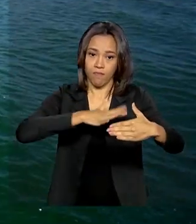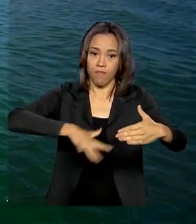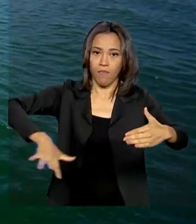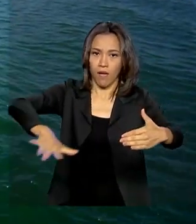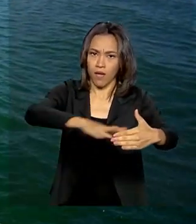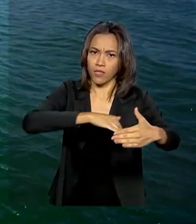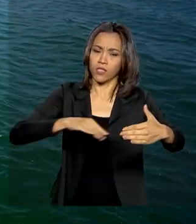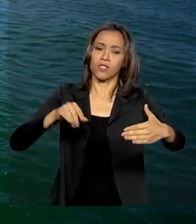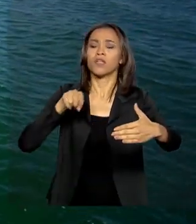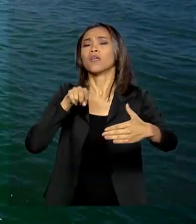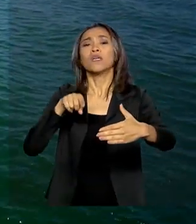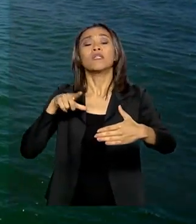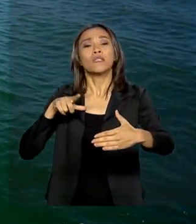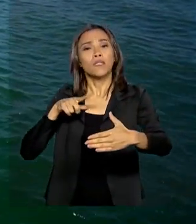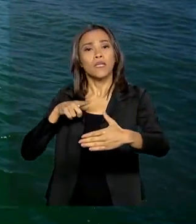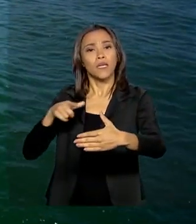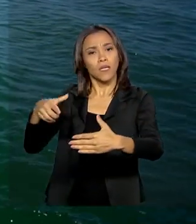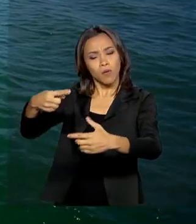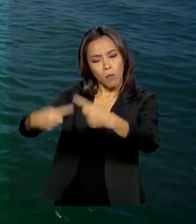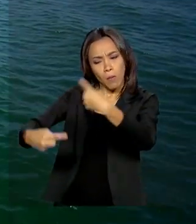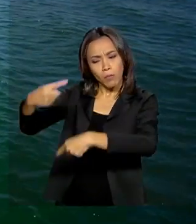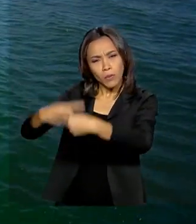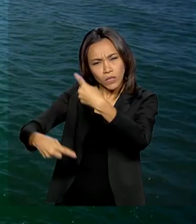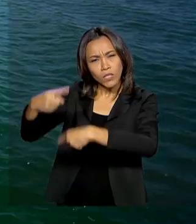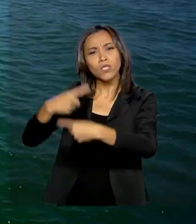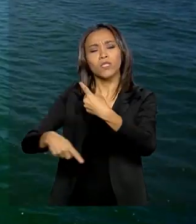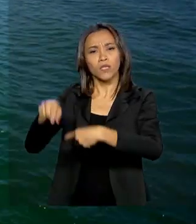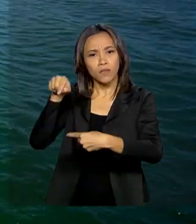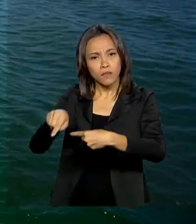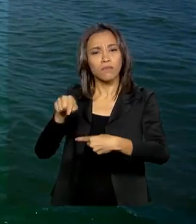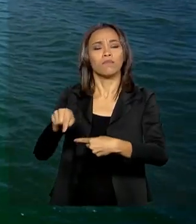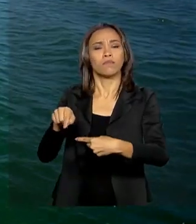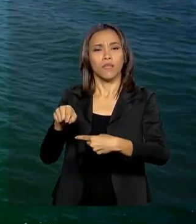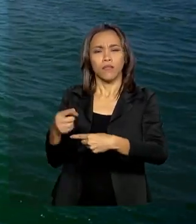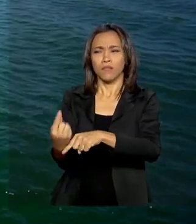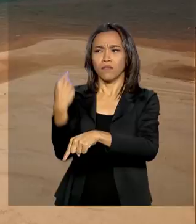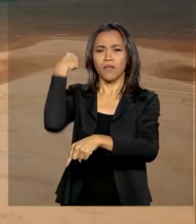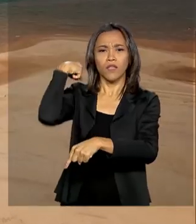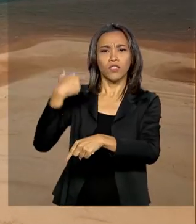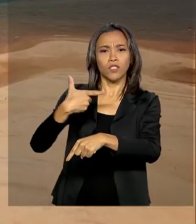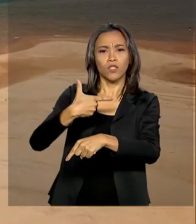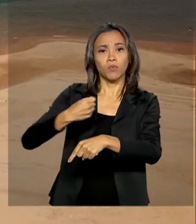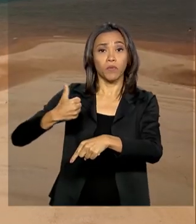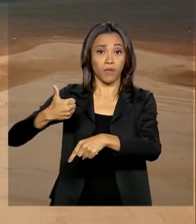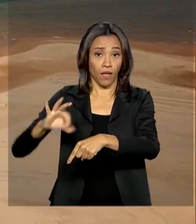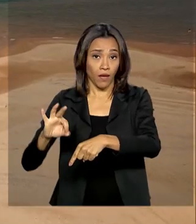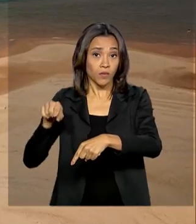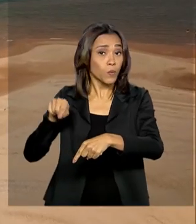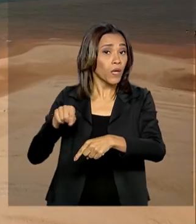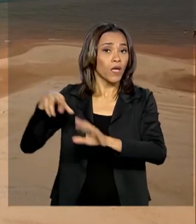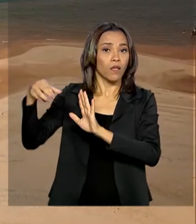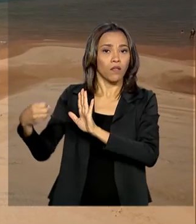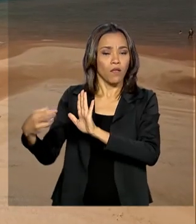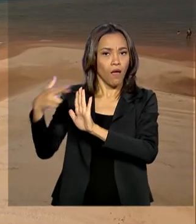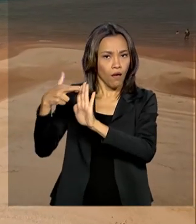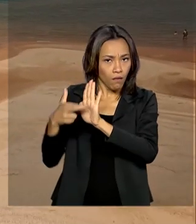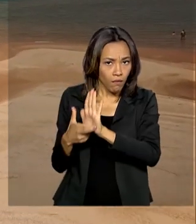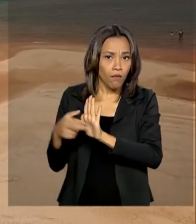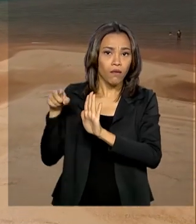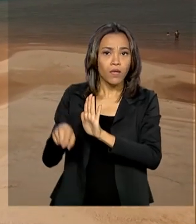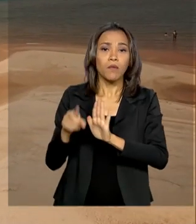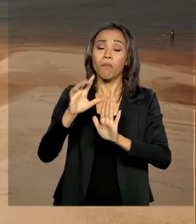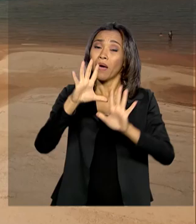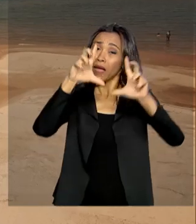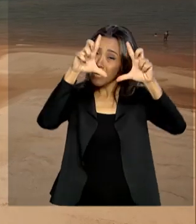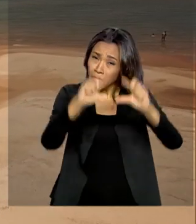submetidas à Política Nacional de Segurança de Barragens, em vigor desde 2010 e que estabelece normas para diminuir